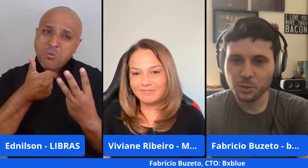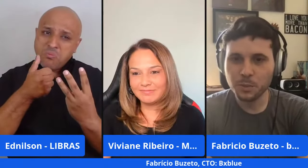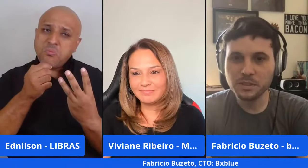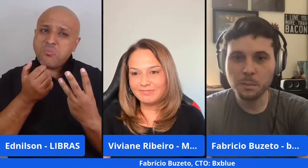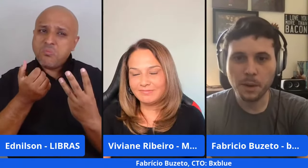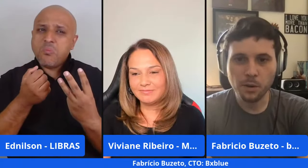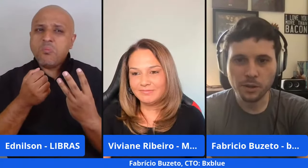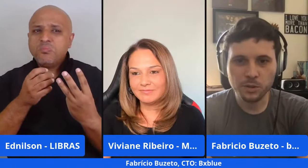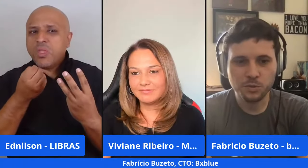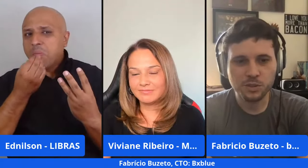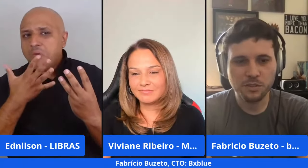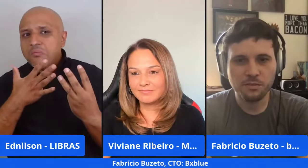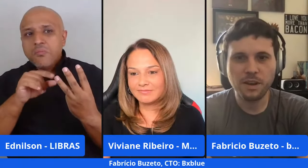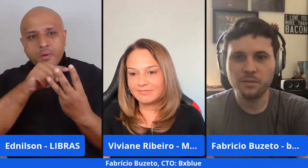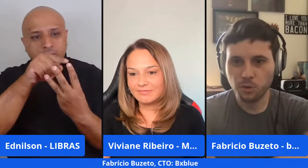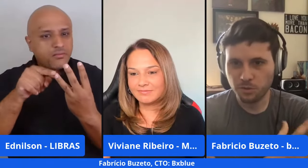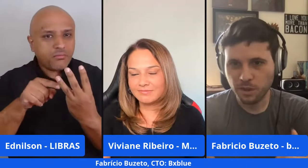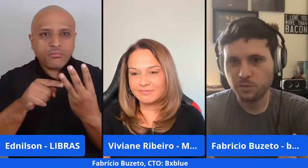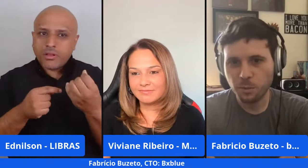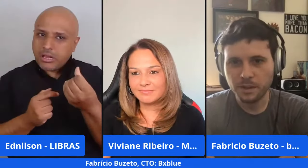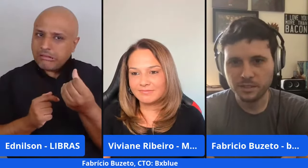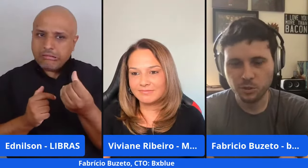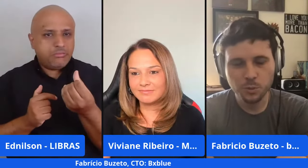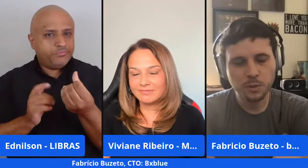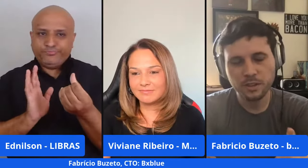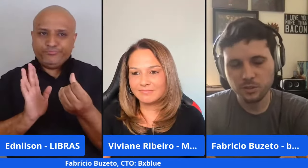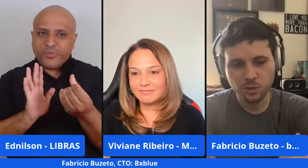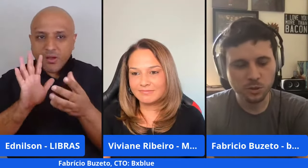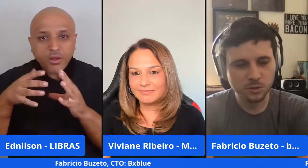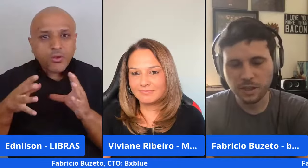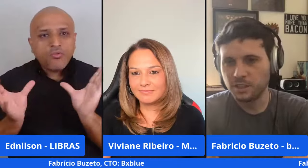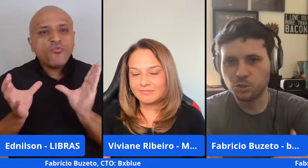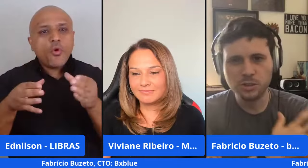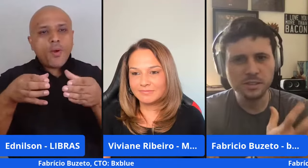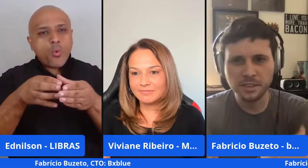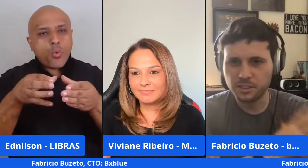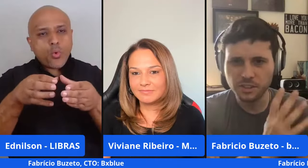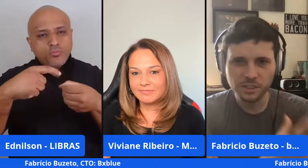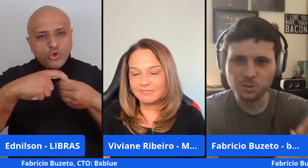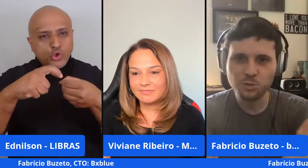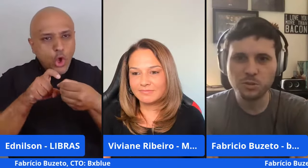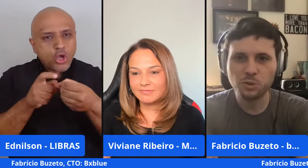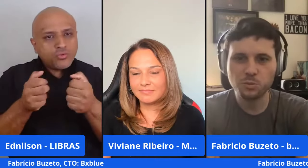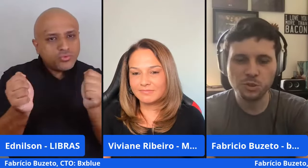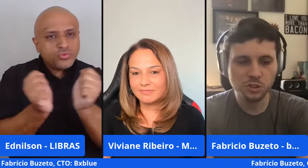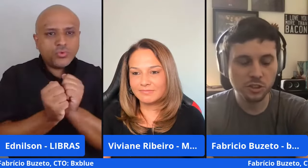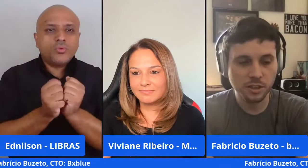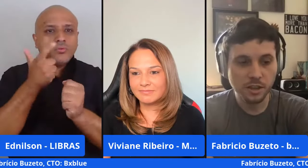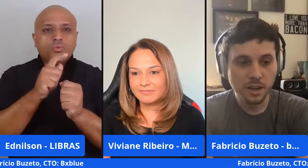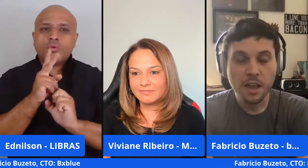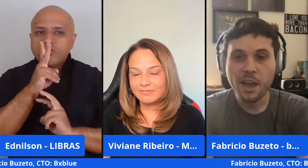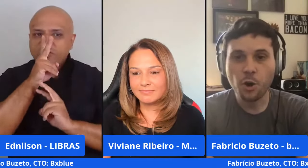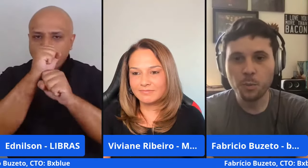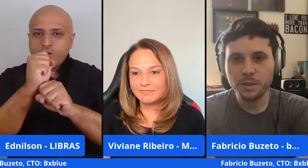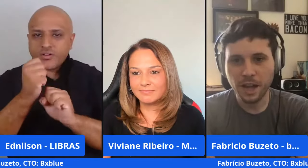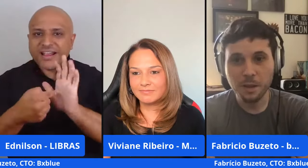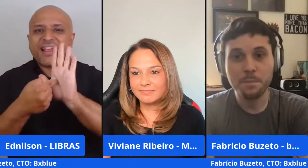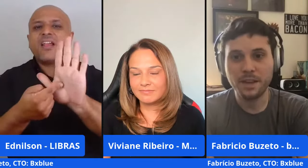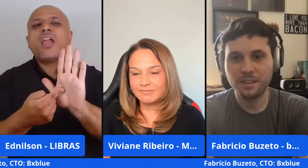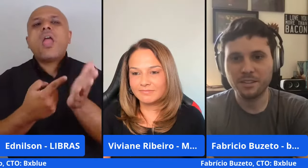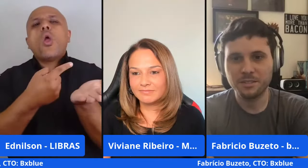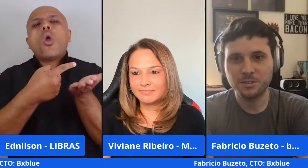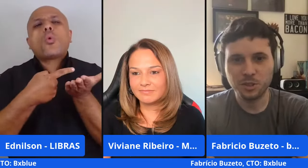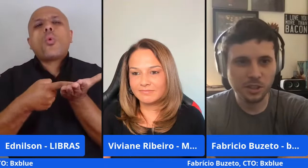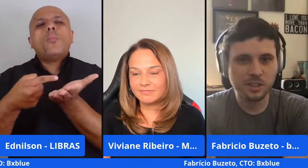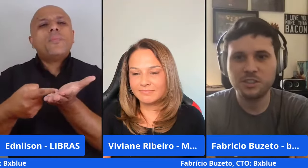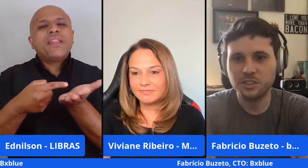mas o principal é quando você vai formar esse grupo de sócios além de toda a sinergia e tudo que todo mundo te indica é combinar